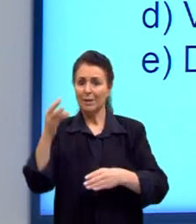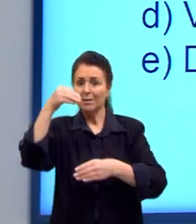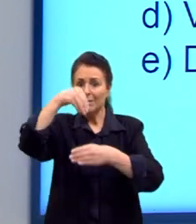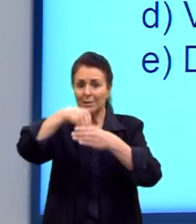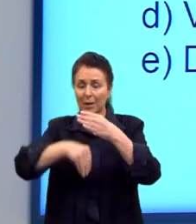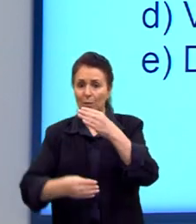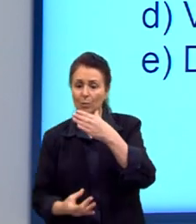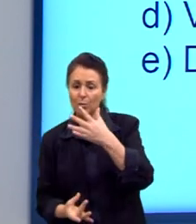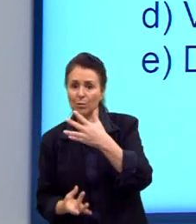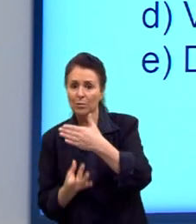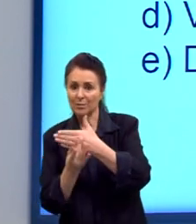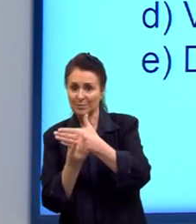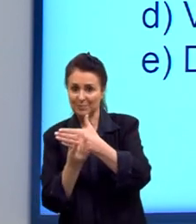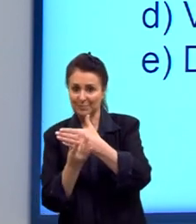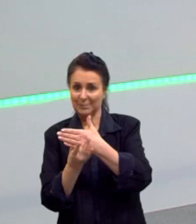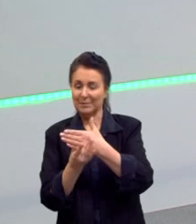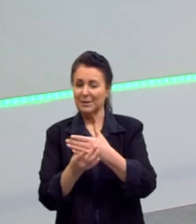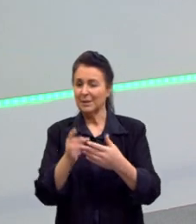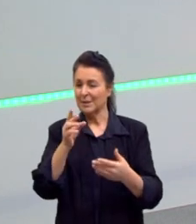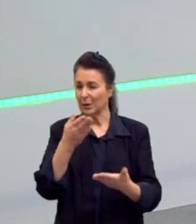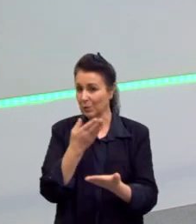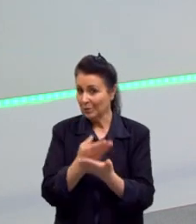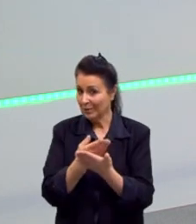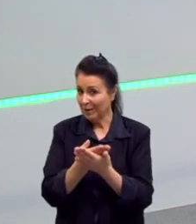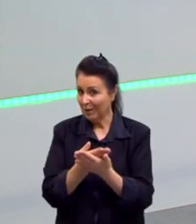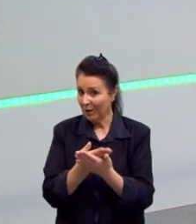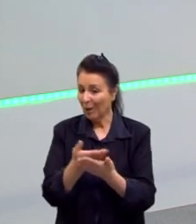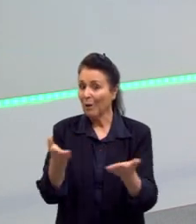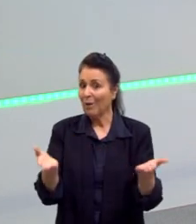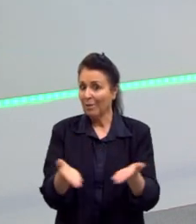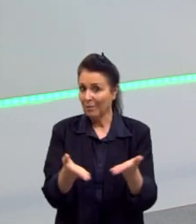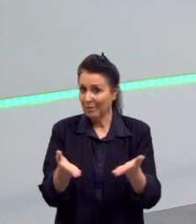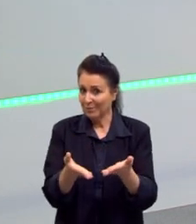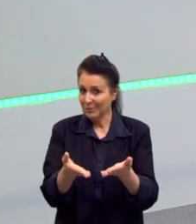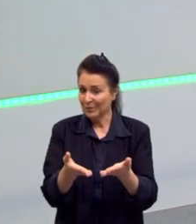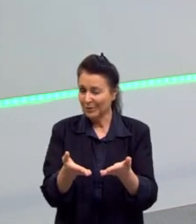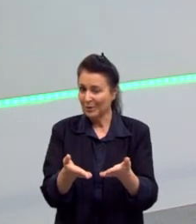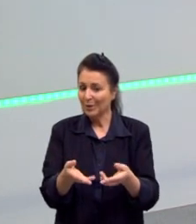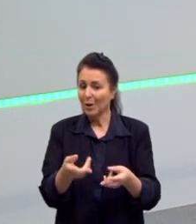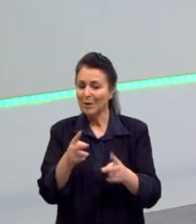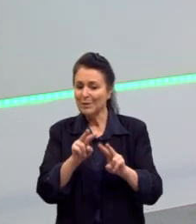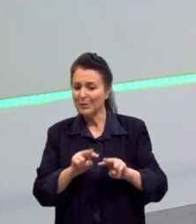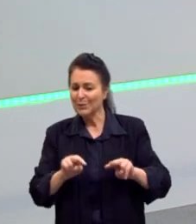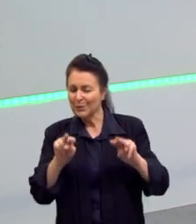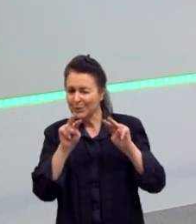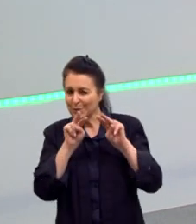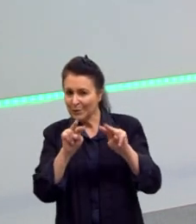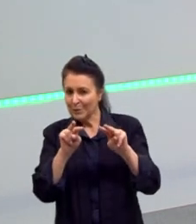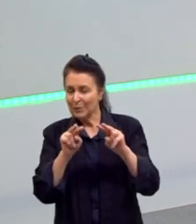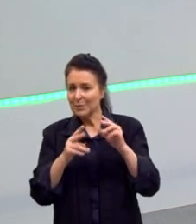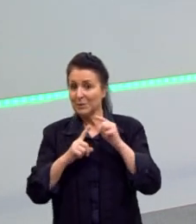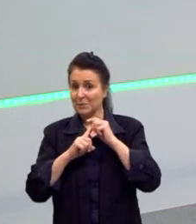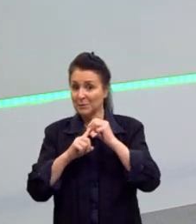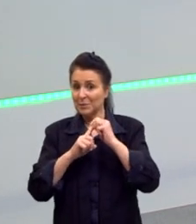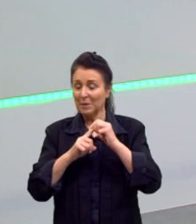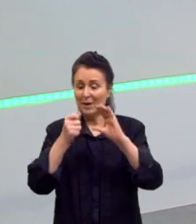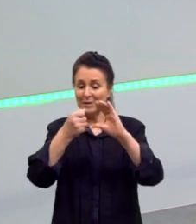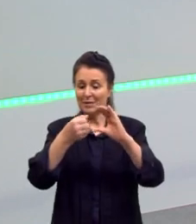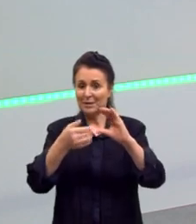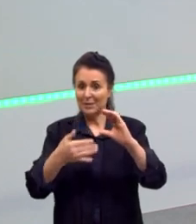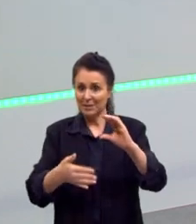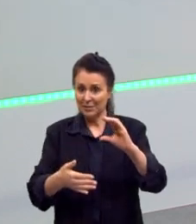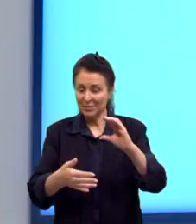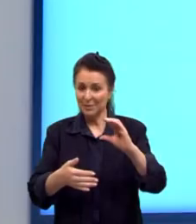De acordo com a nossa aula, que nós estudamos agora, que nós vimos as principais características, nós podemos